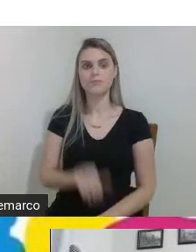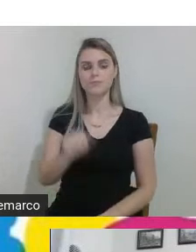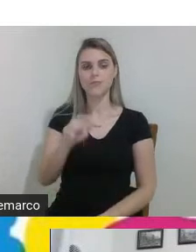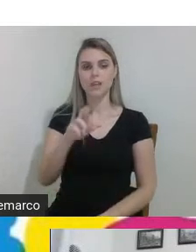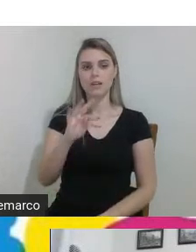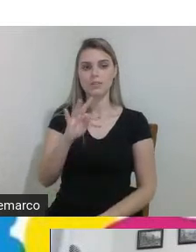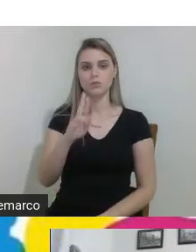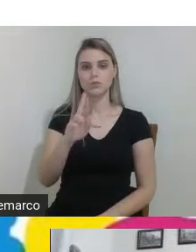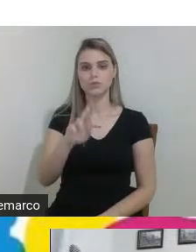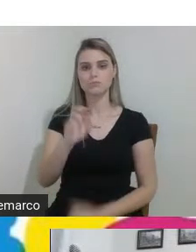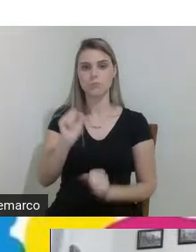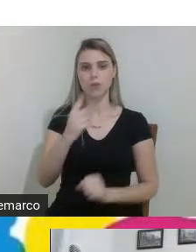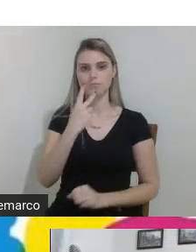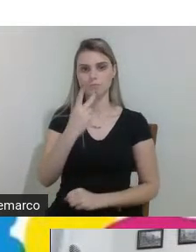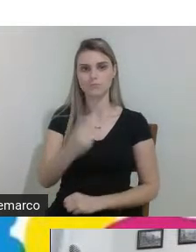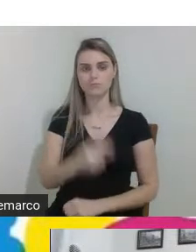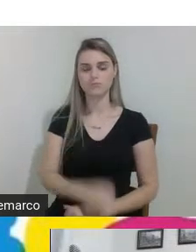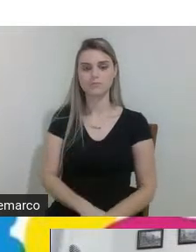você